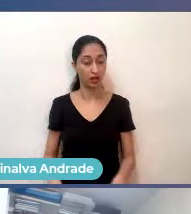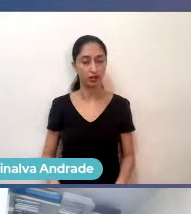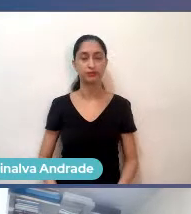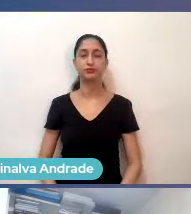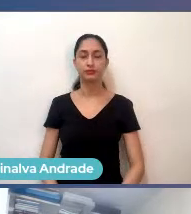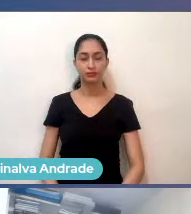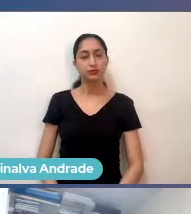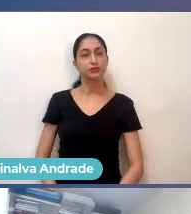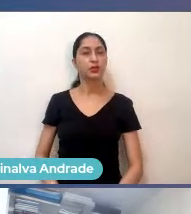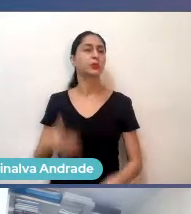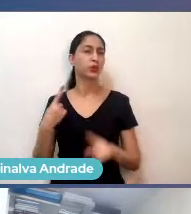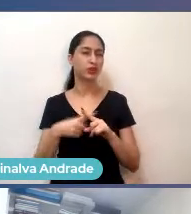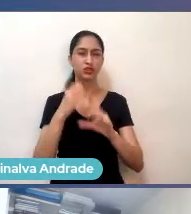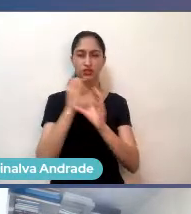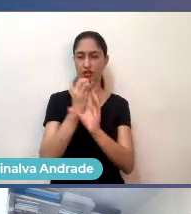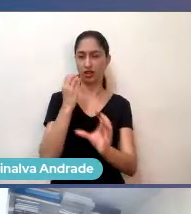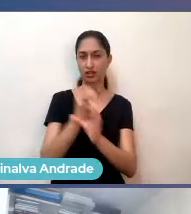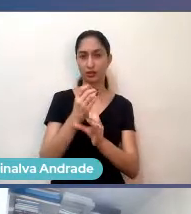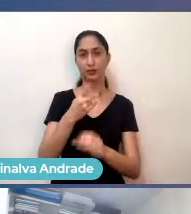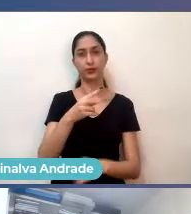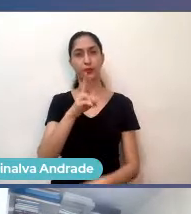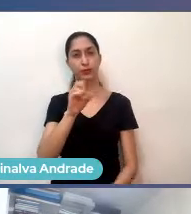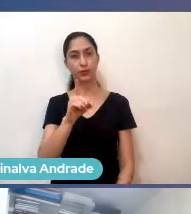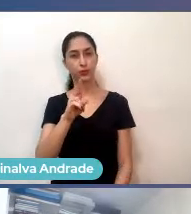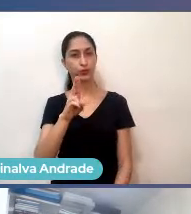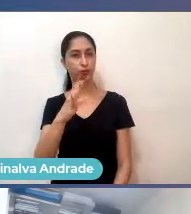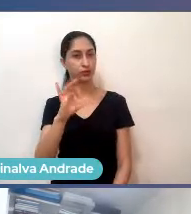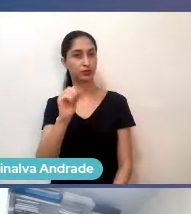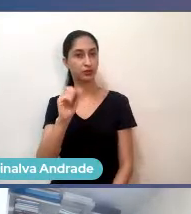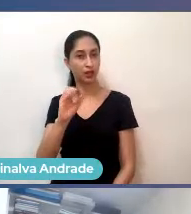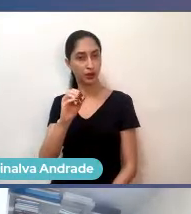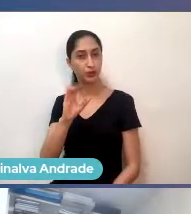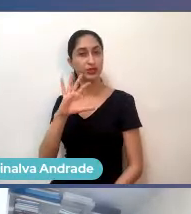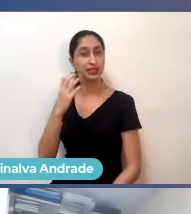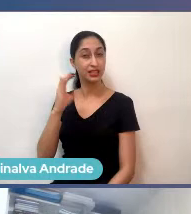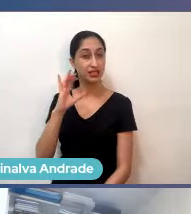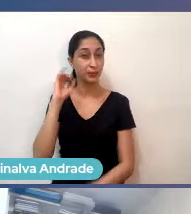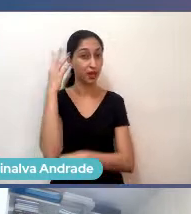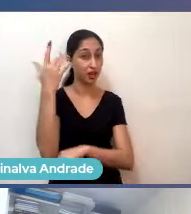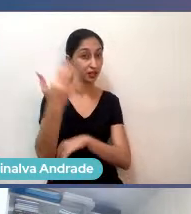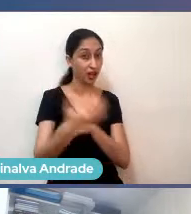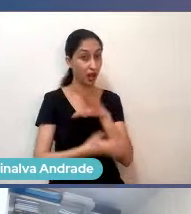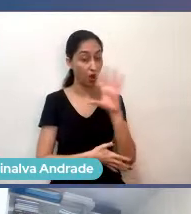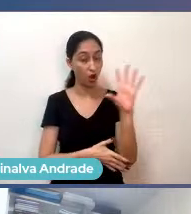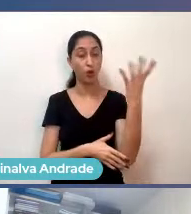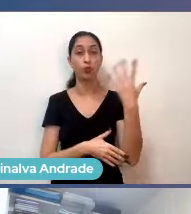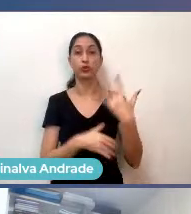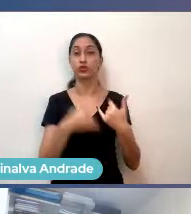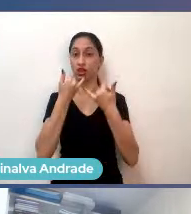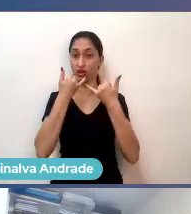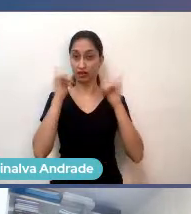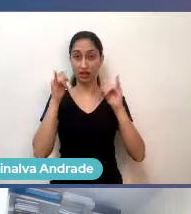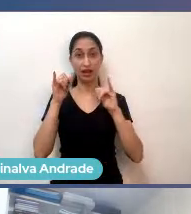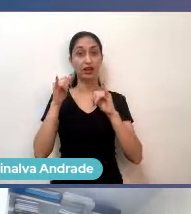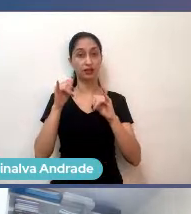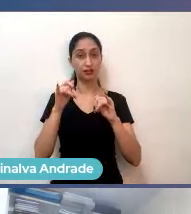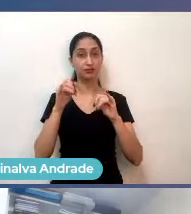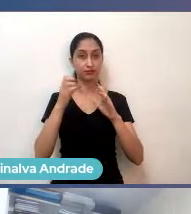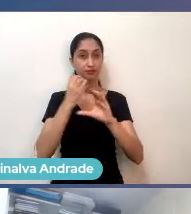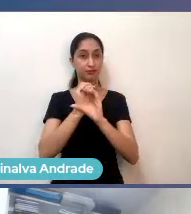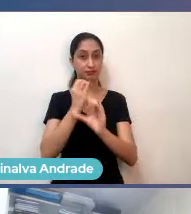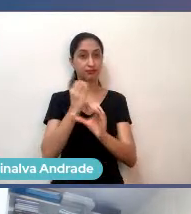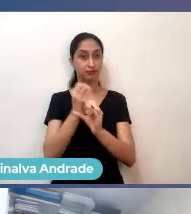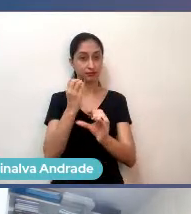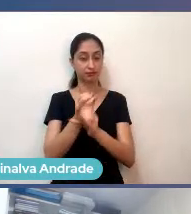engenharia de produção, ciências de saúde, engenharia elétrica, ciências ambientais, engenharia de civil. Boa parte desses cursos,